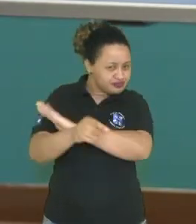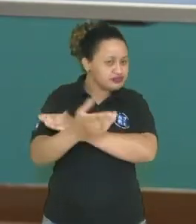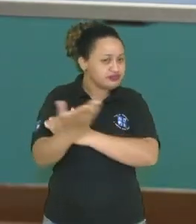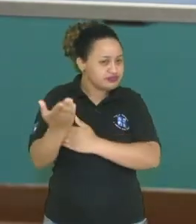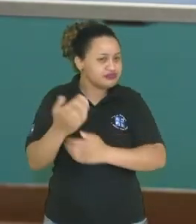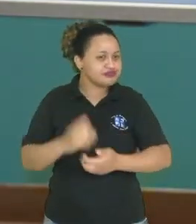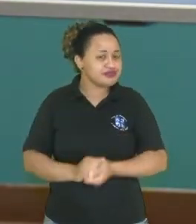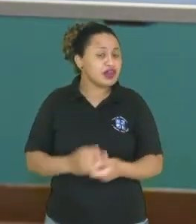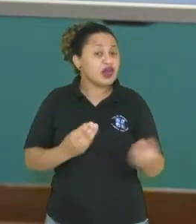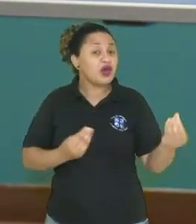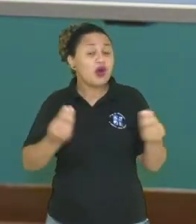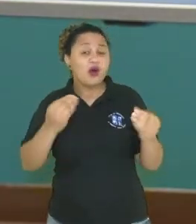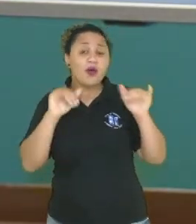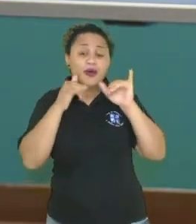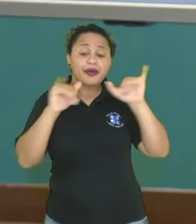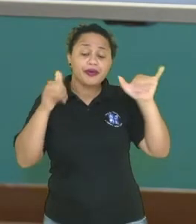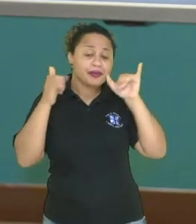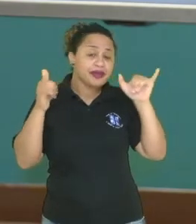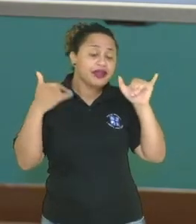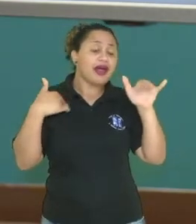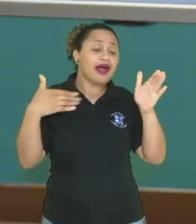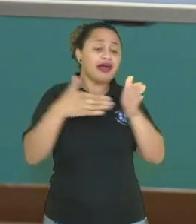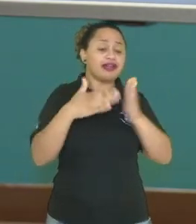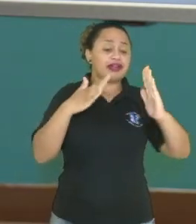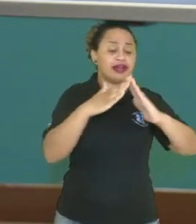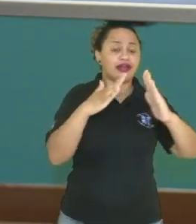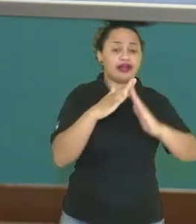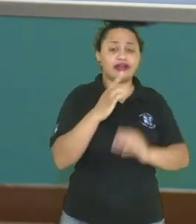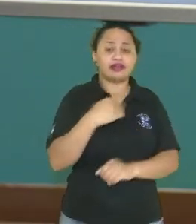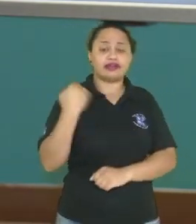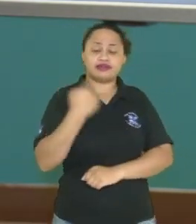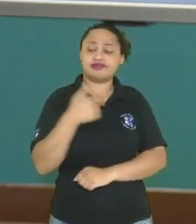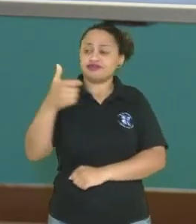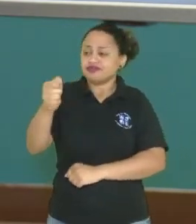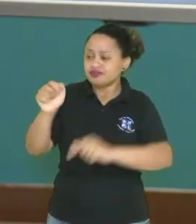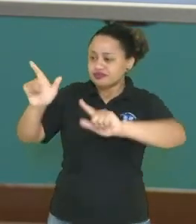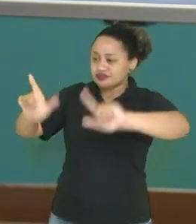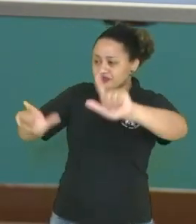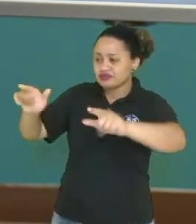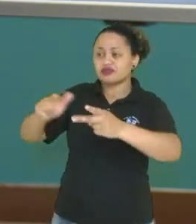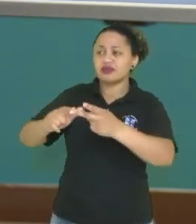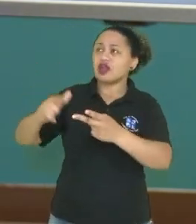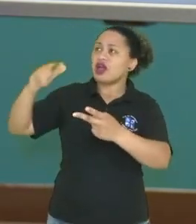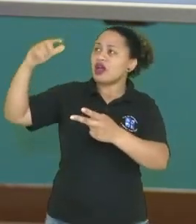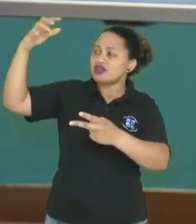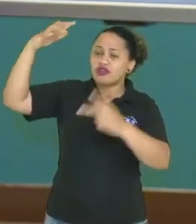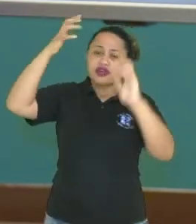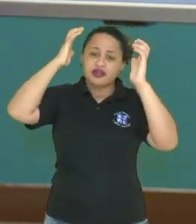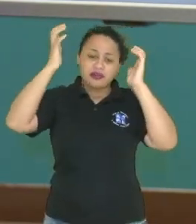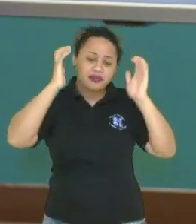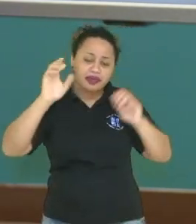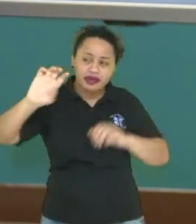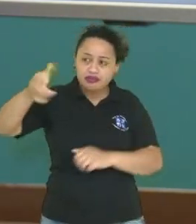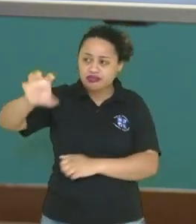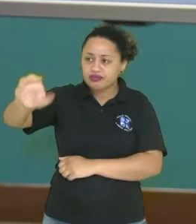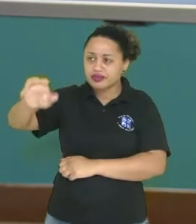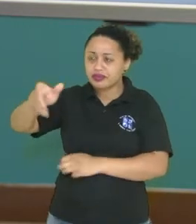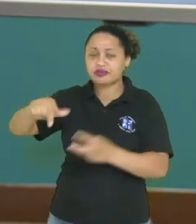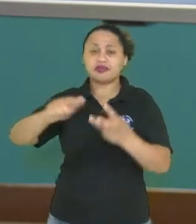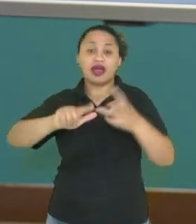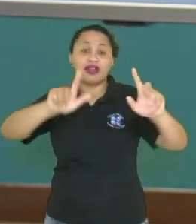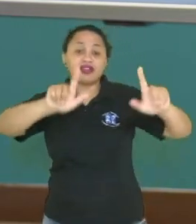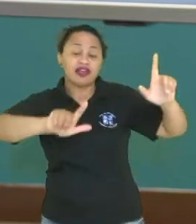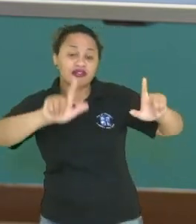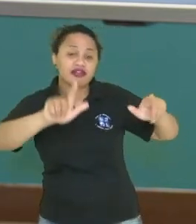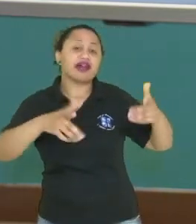Como a energia elétrica chega até as nossas casas? A gente liga o televisor, a gente liga o chuveiro para o banho, a TV ali para a gente assistir,